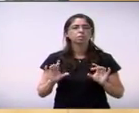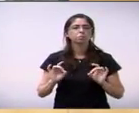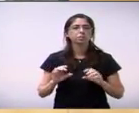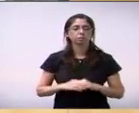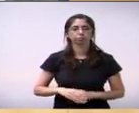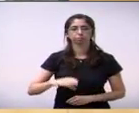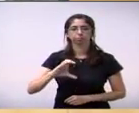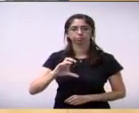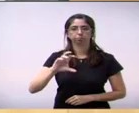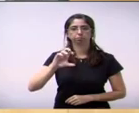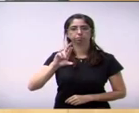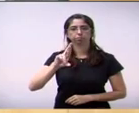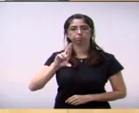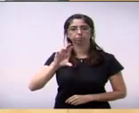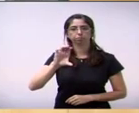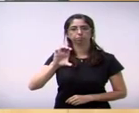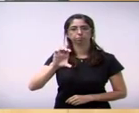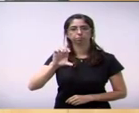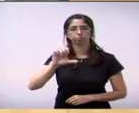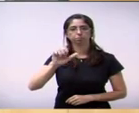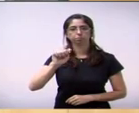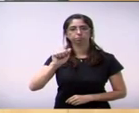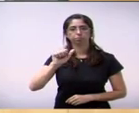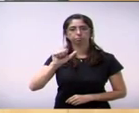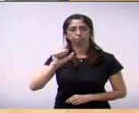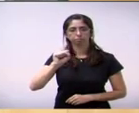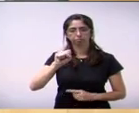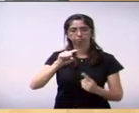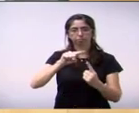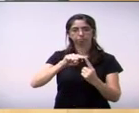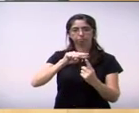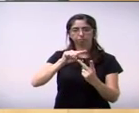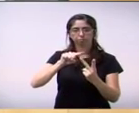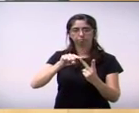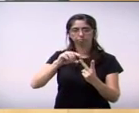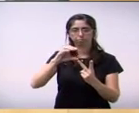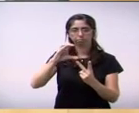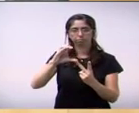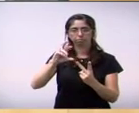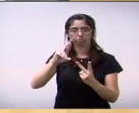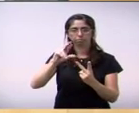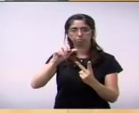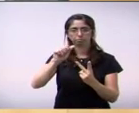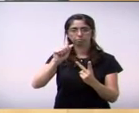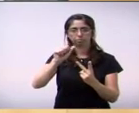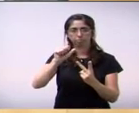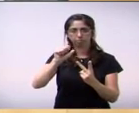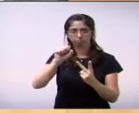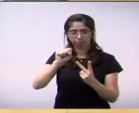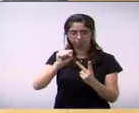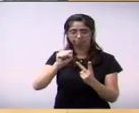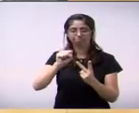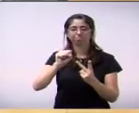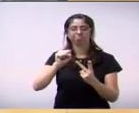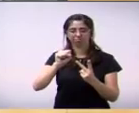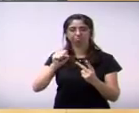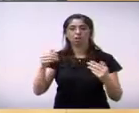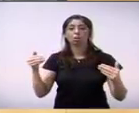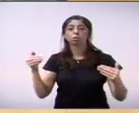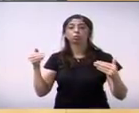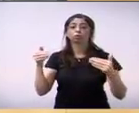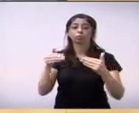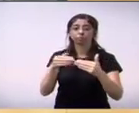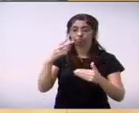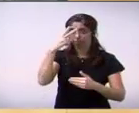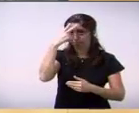CREAS e no CRAS de dizer vereador que eu já tive uma batalha esses tempos agora